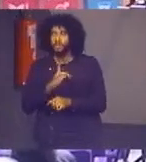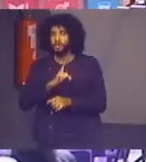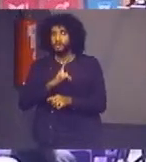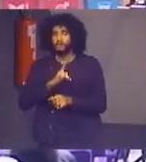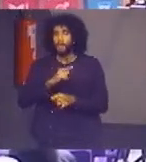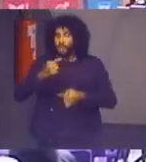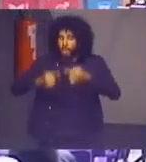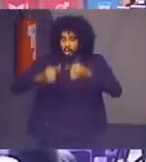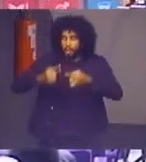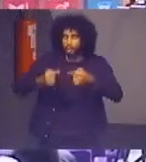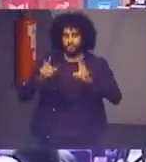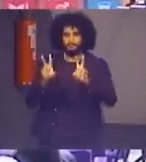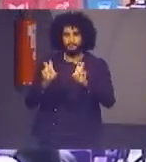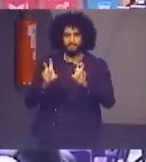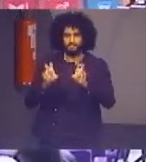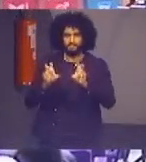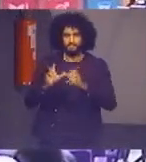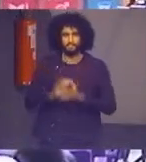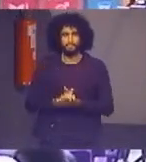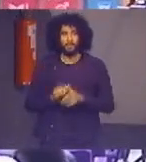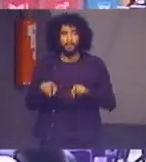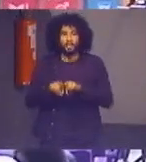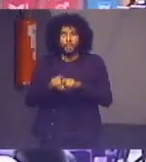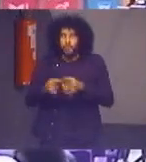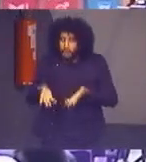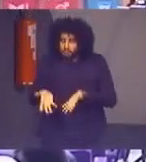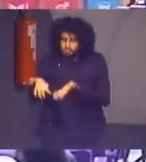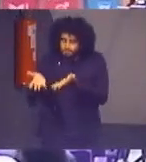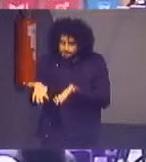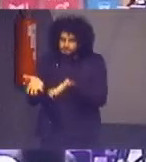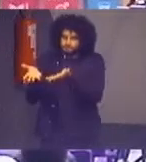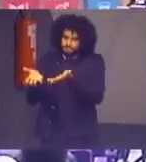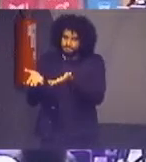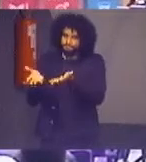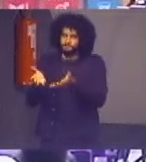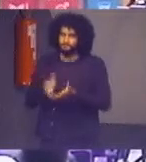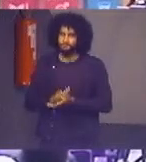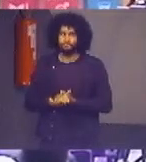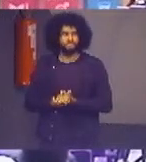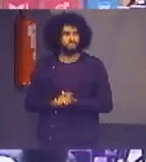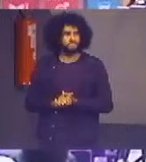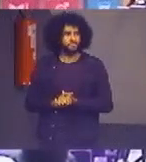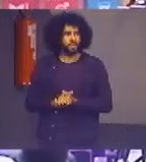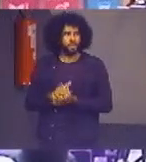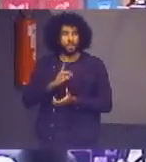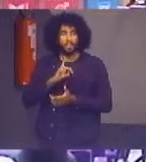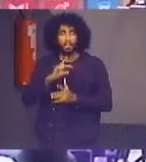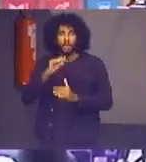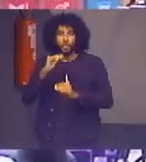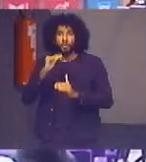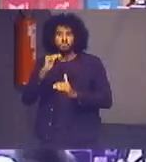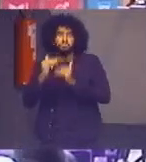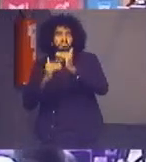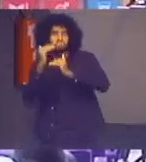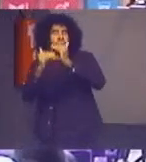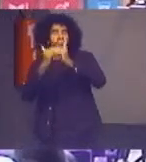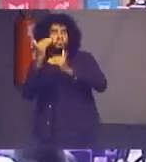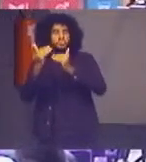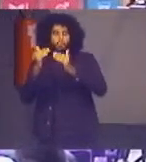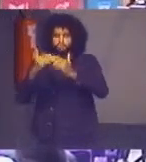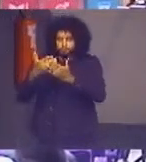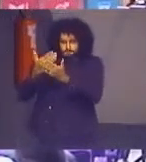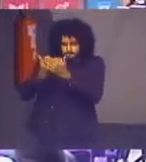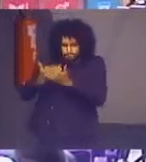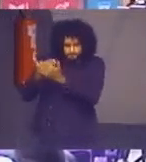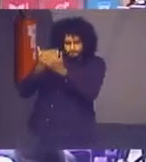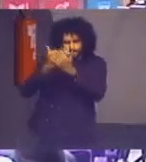esse tema e fomenta o desenvolvimento desse estudo